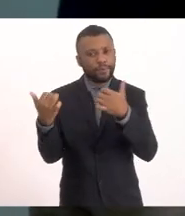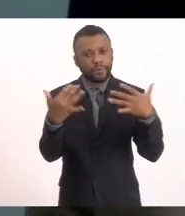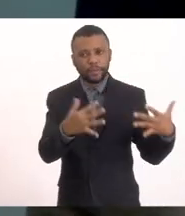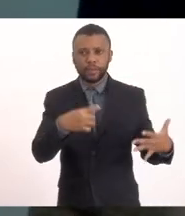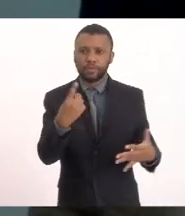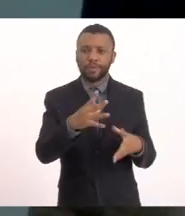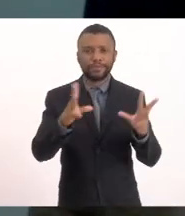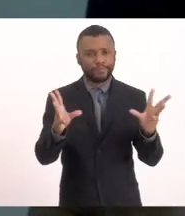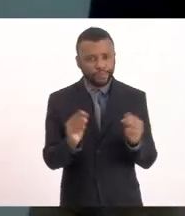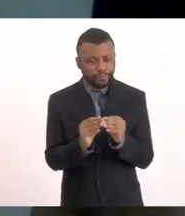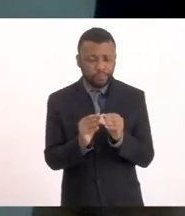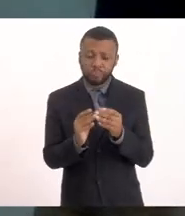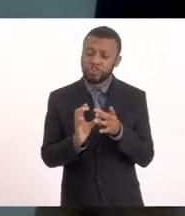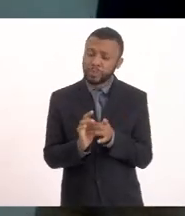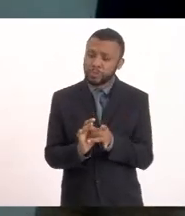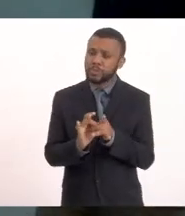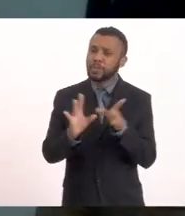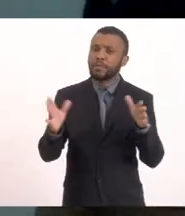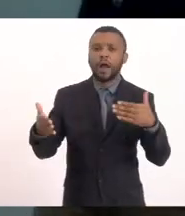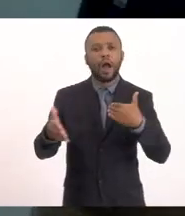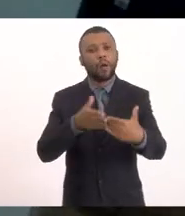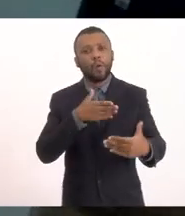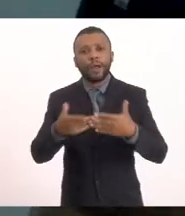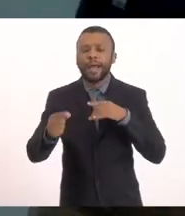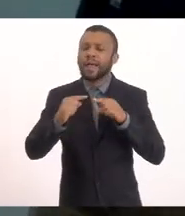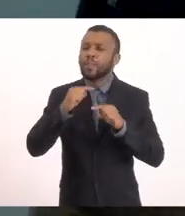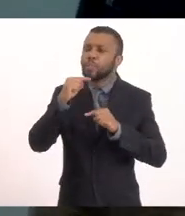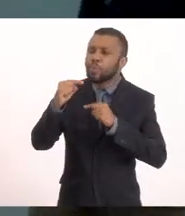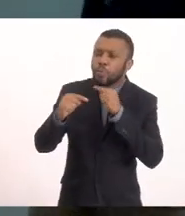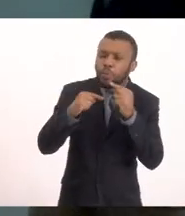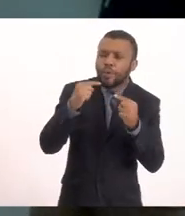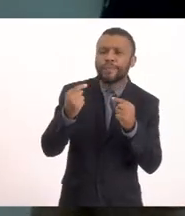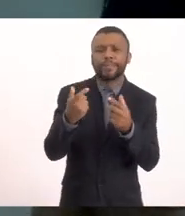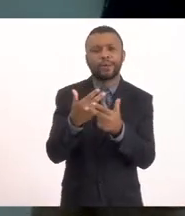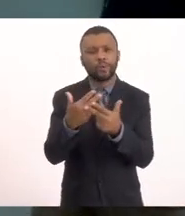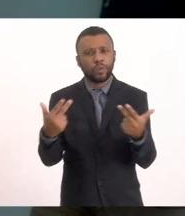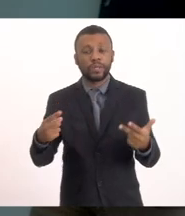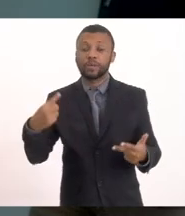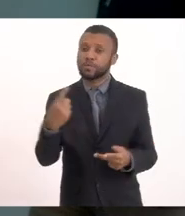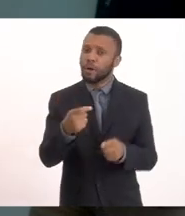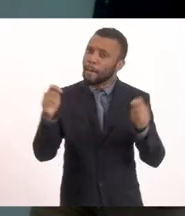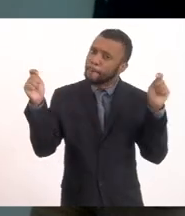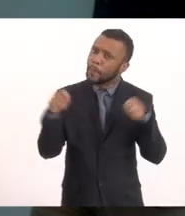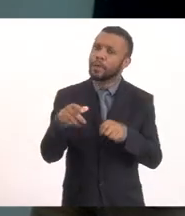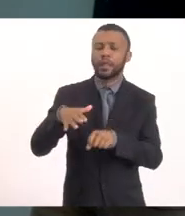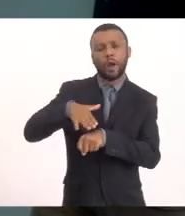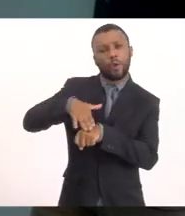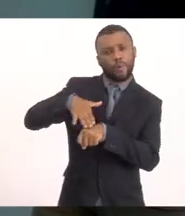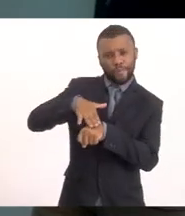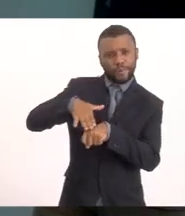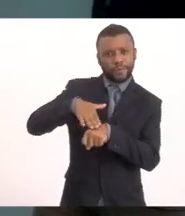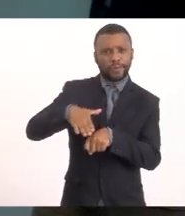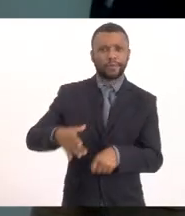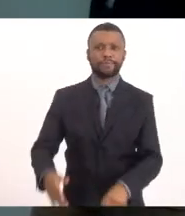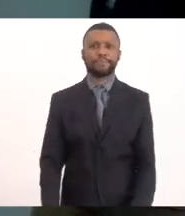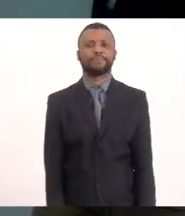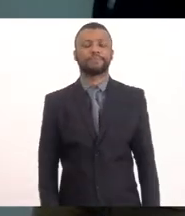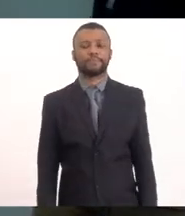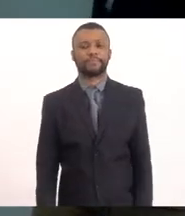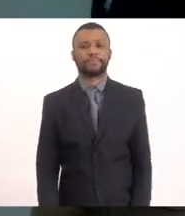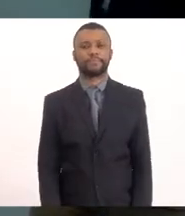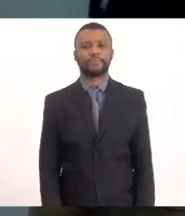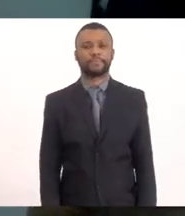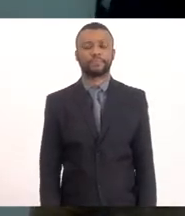fazer Estamos abertos A qualquer Questionamento Ou dúvida Que a gente possa Conversar É isso